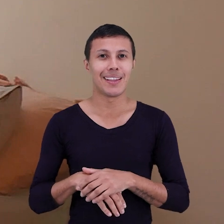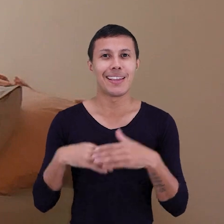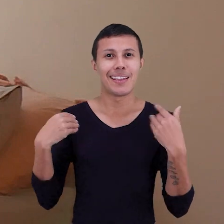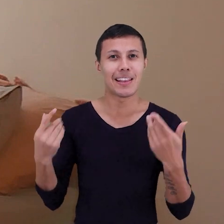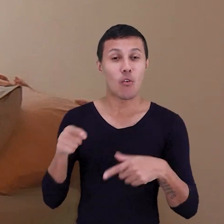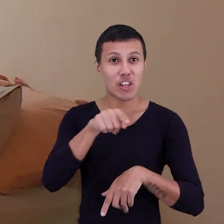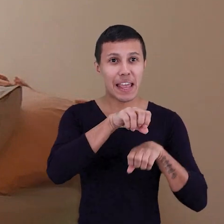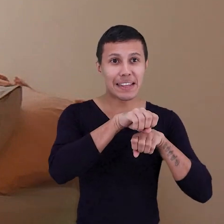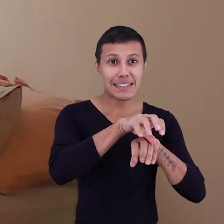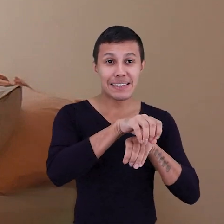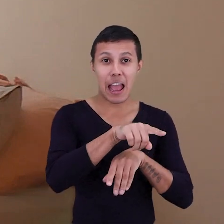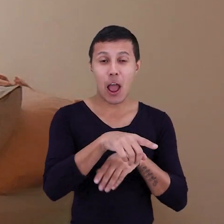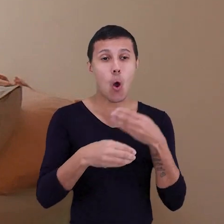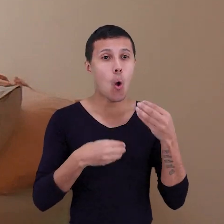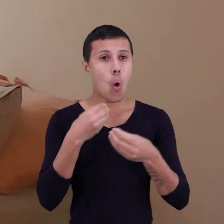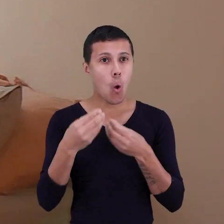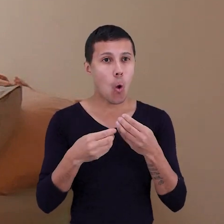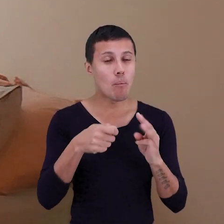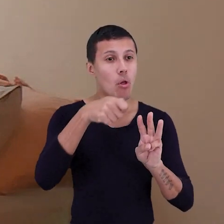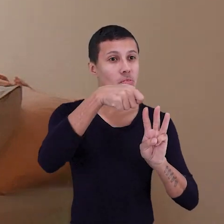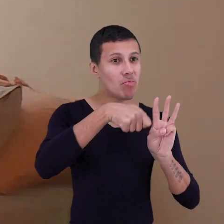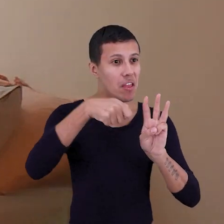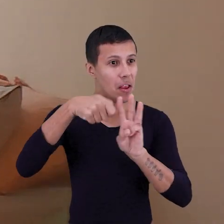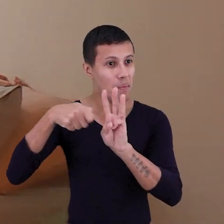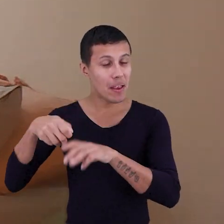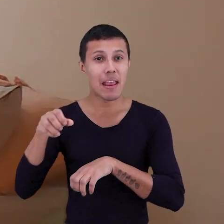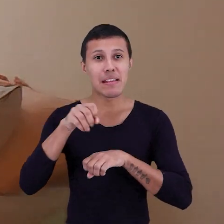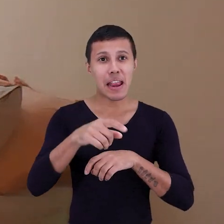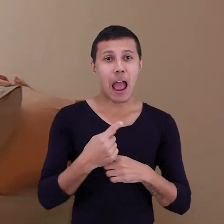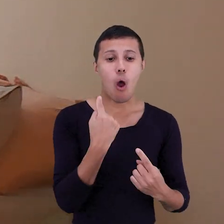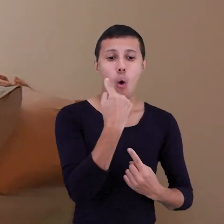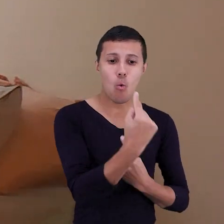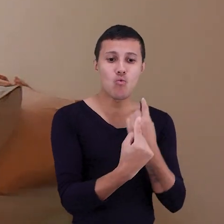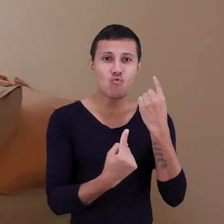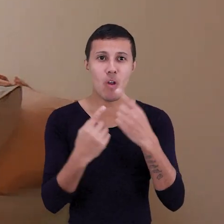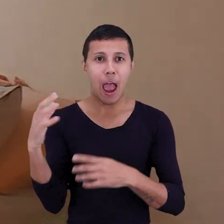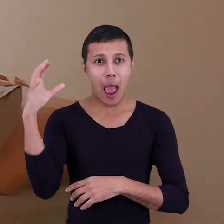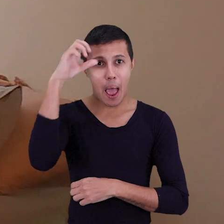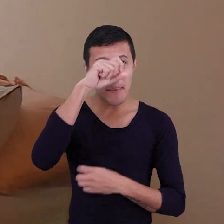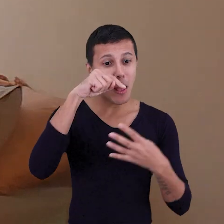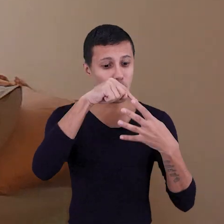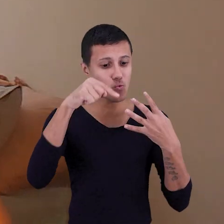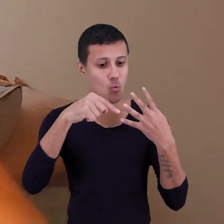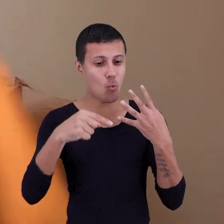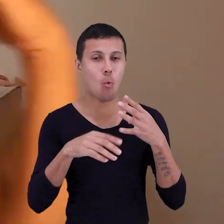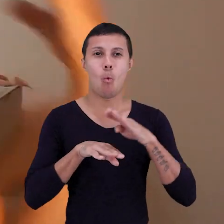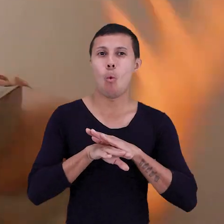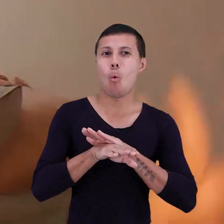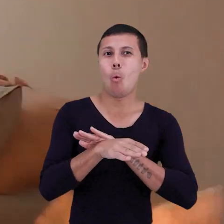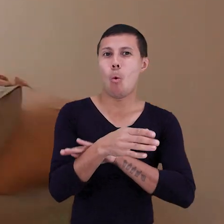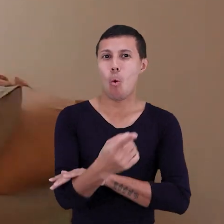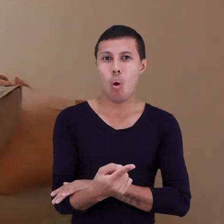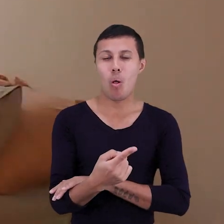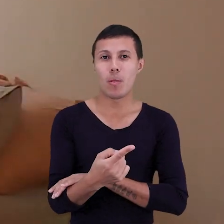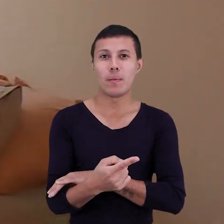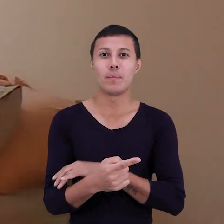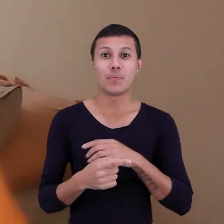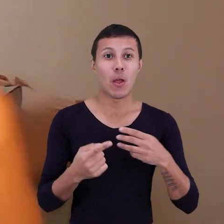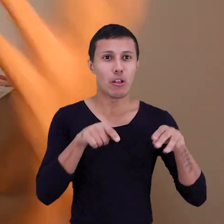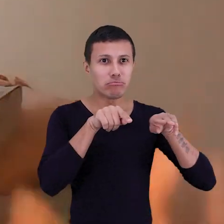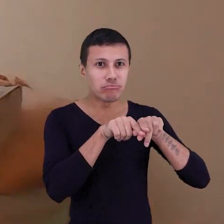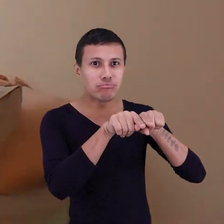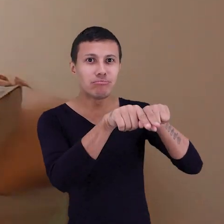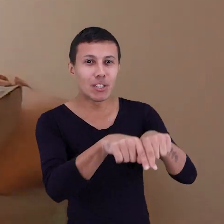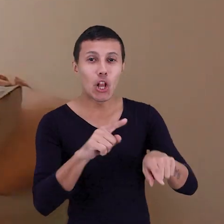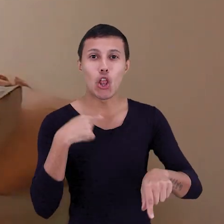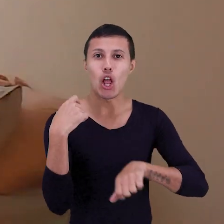é você ensinar uma pessoa, durante 3 meses, uma pessoa por dia a praticar os 4 hábitos. Então ele tem um efeito sintrópico para a gente